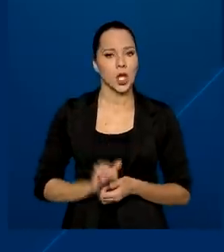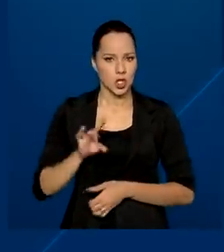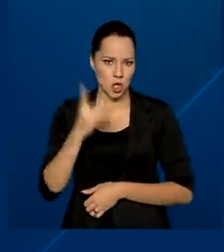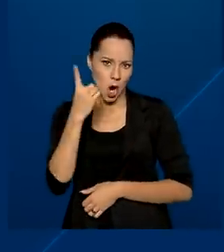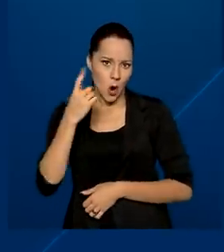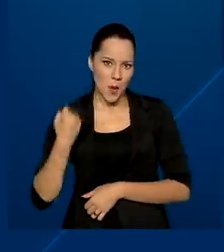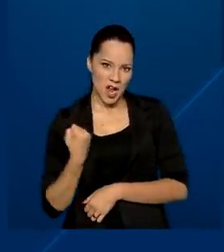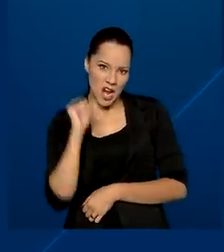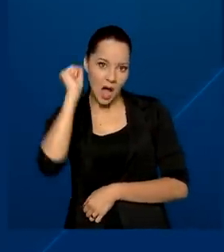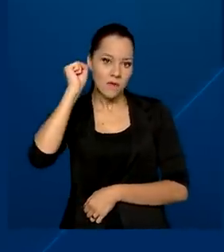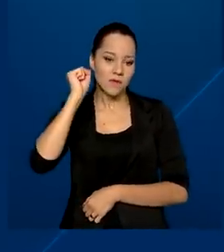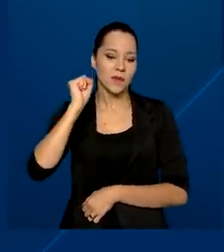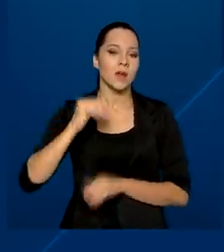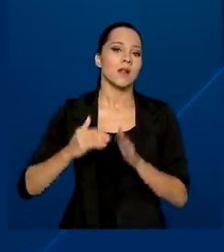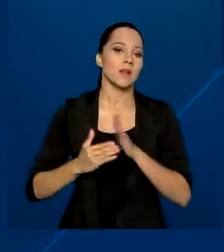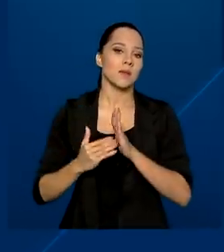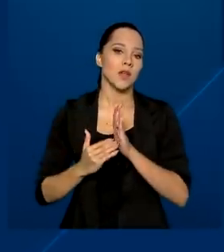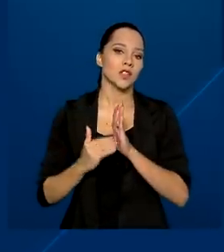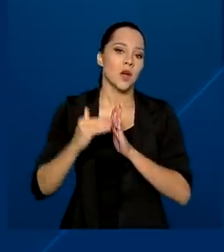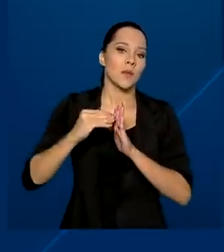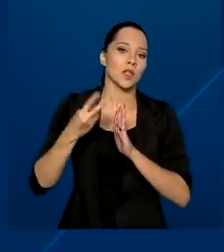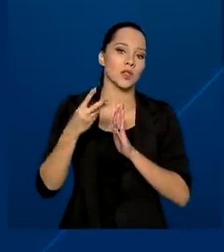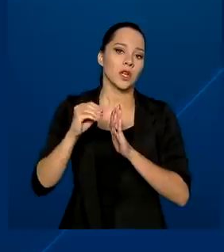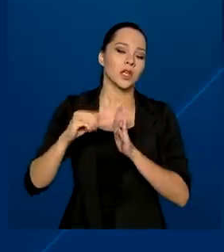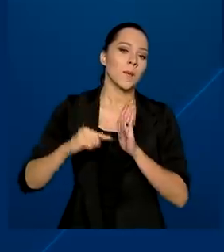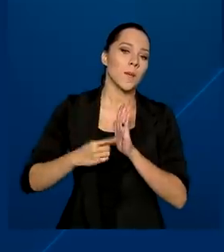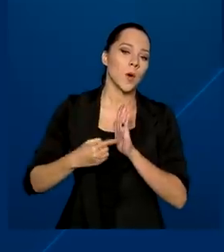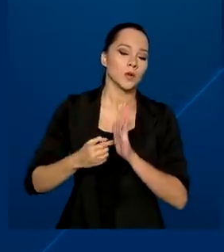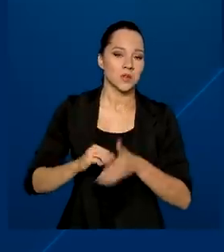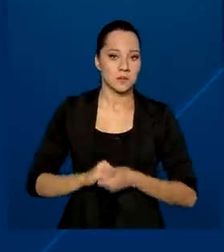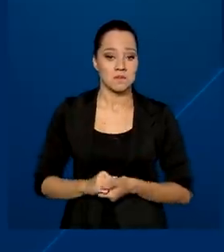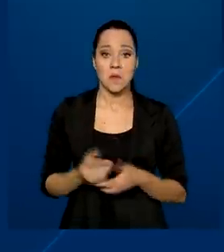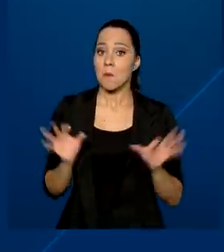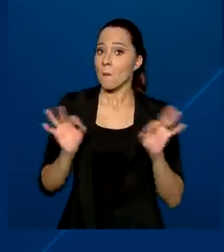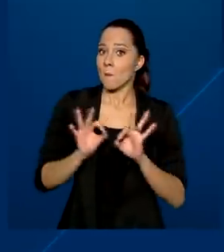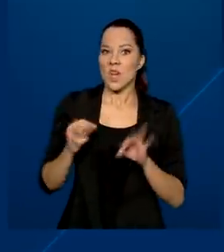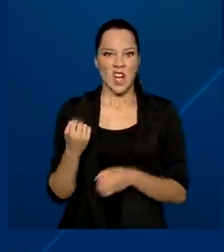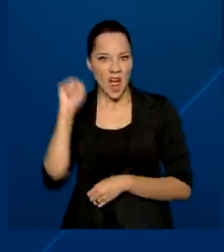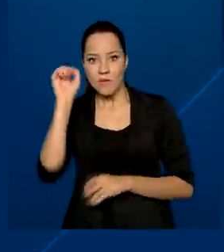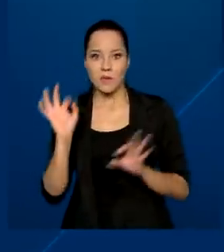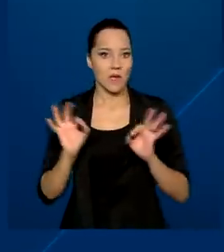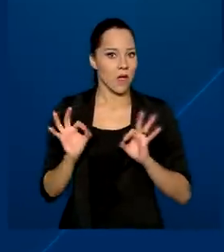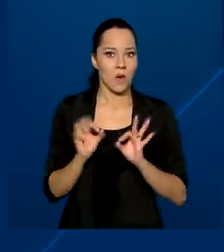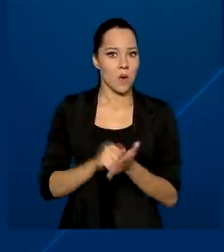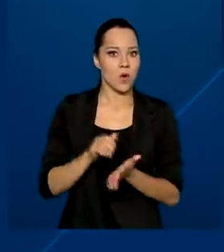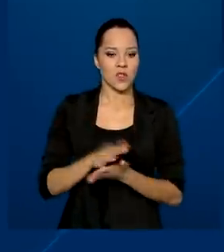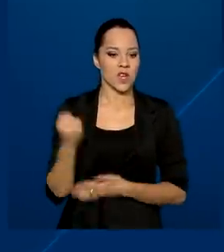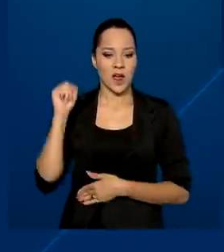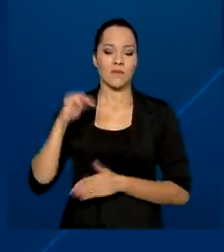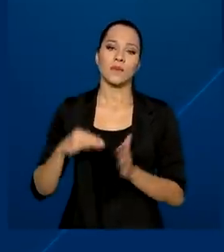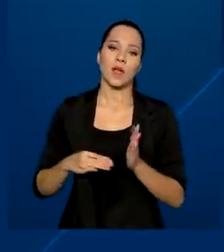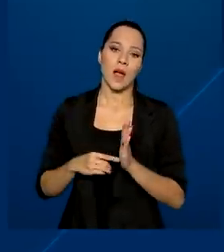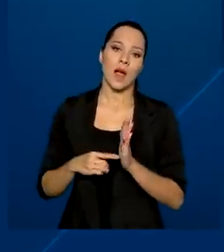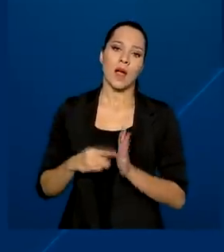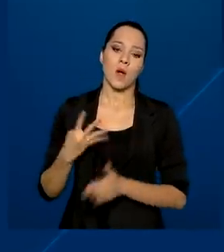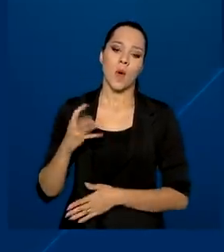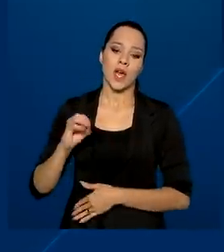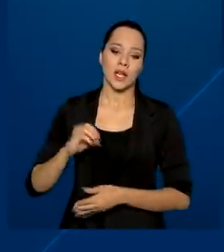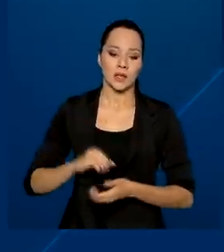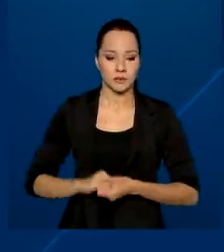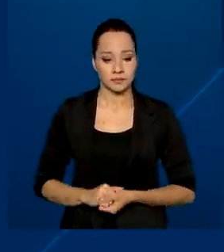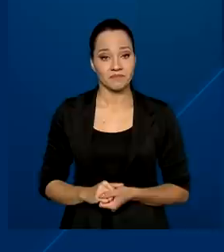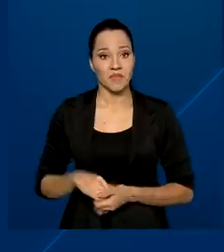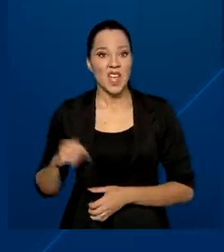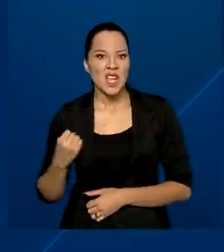infração gravíssima, o limite sobe para 30 pontos. Nenhuma infração gravíssima são 40 pontos. Gravíssimas